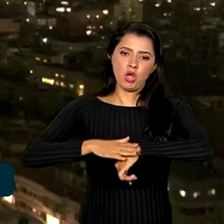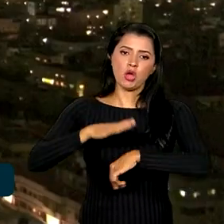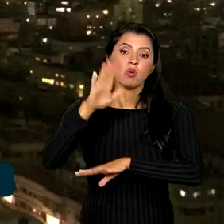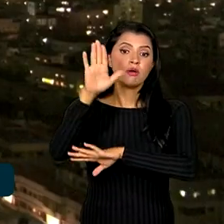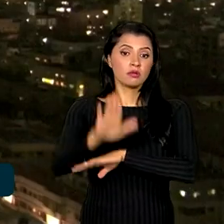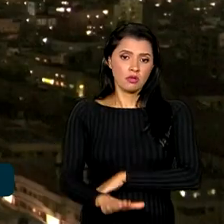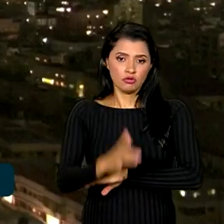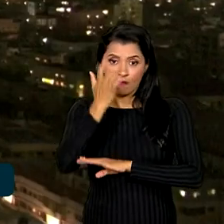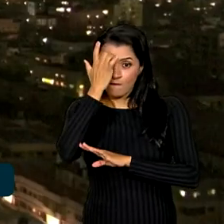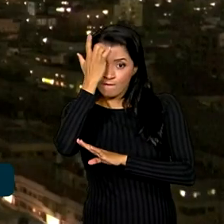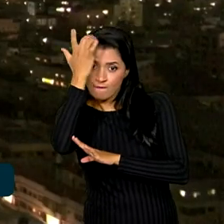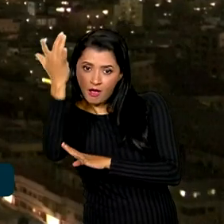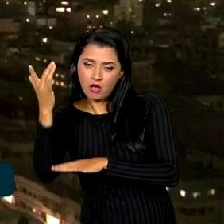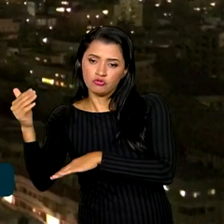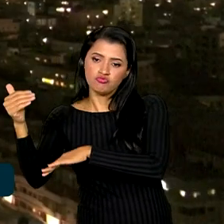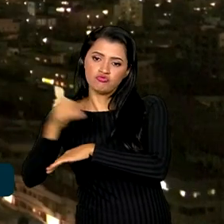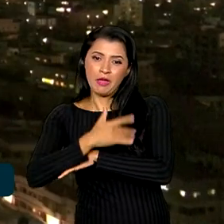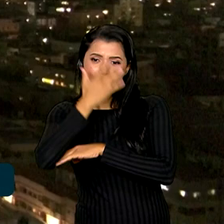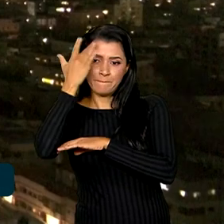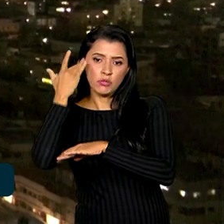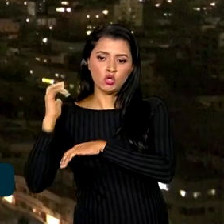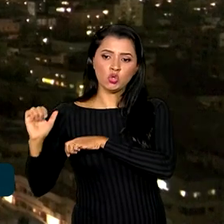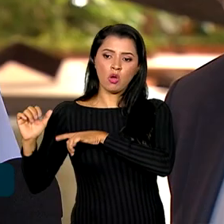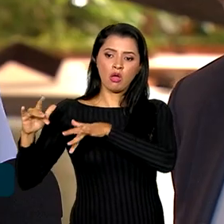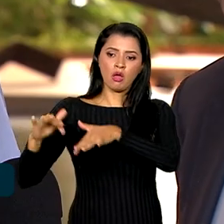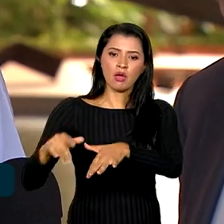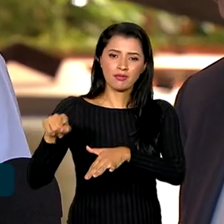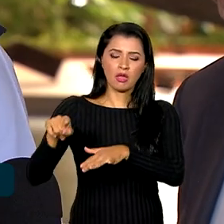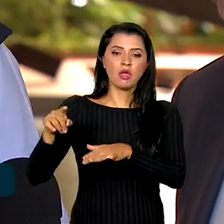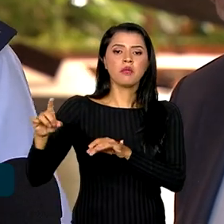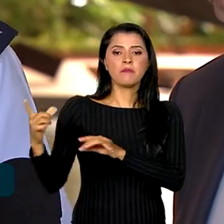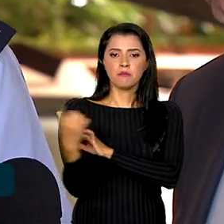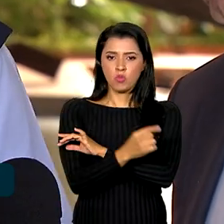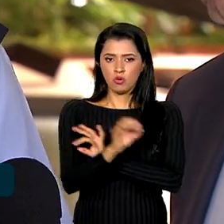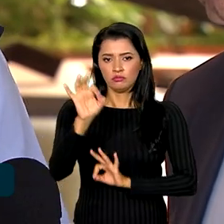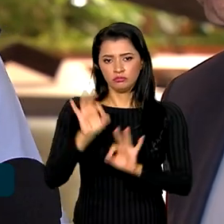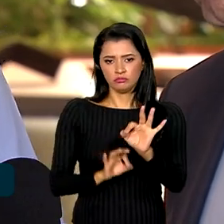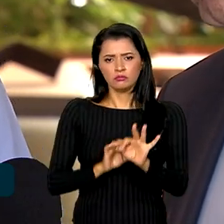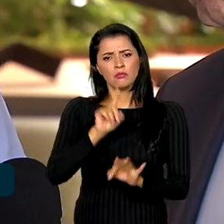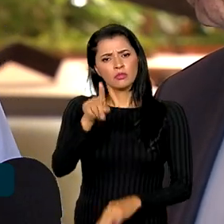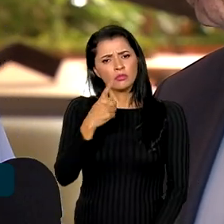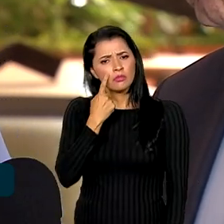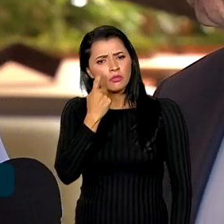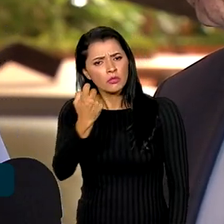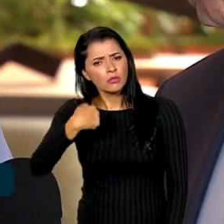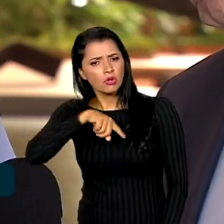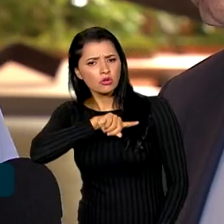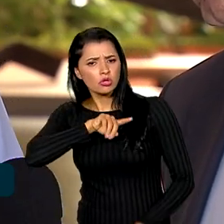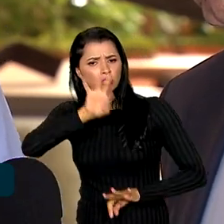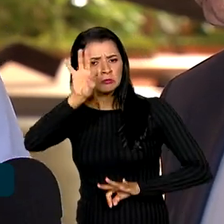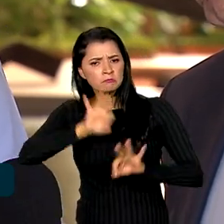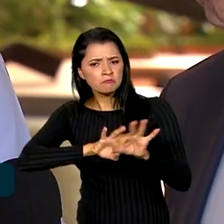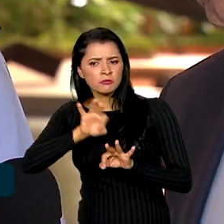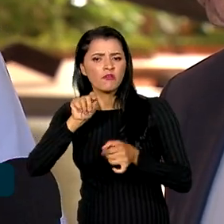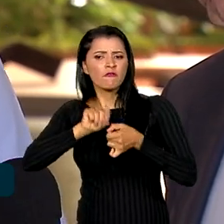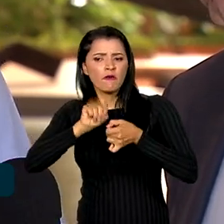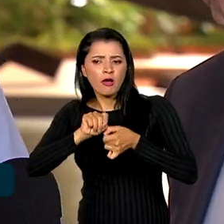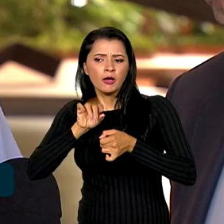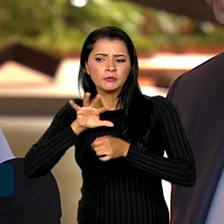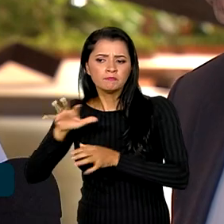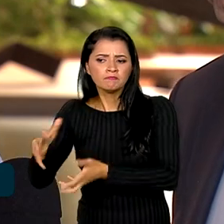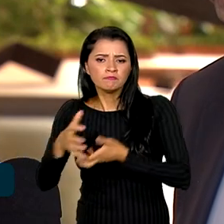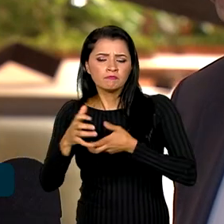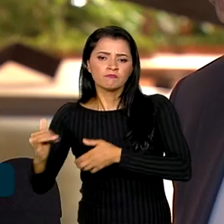para facilitar o deslocamento de quem quer deixar o local. É interessante também que nós façamos essas repatriações com